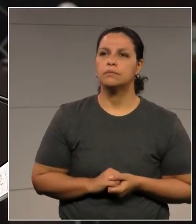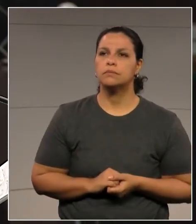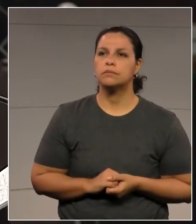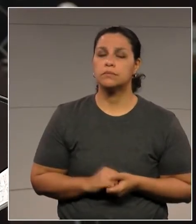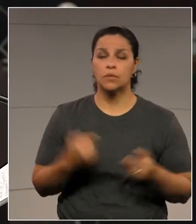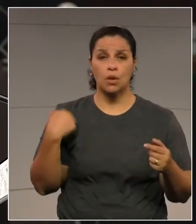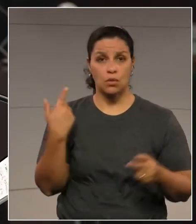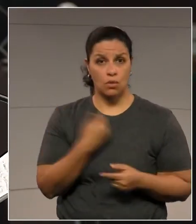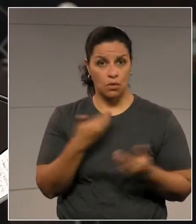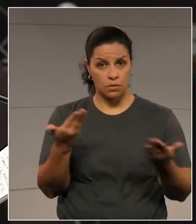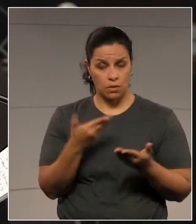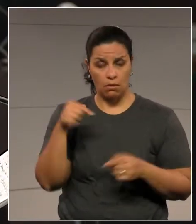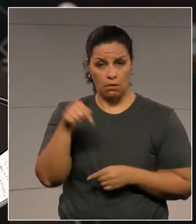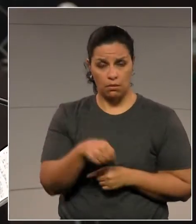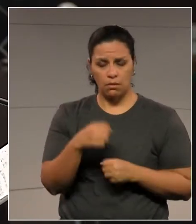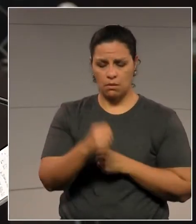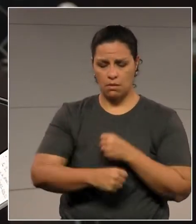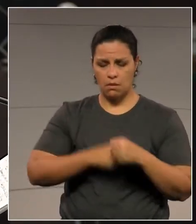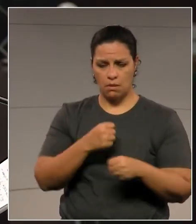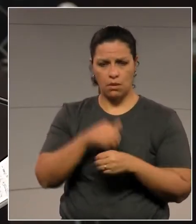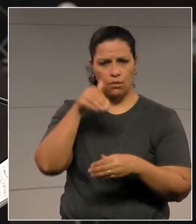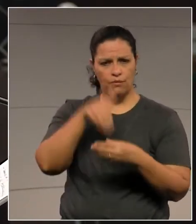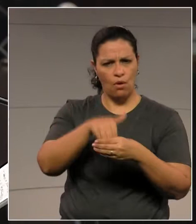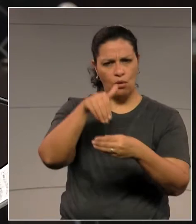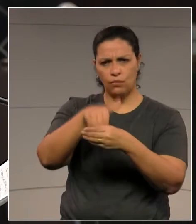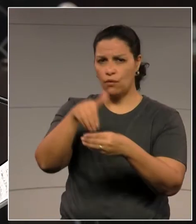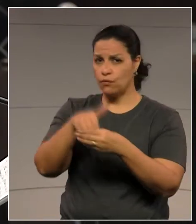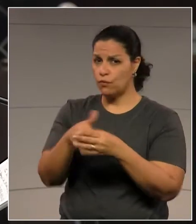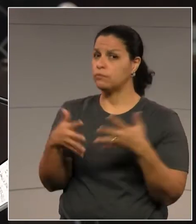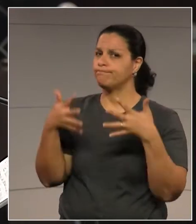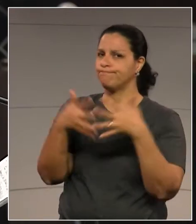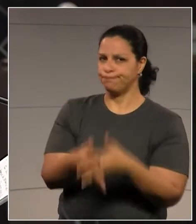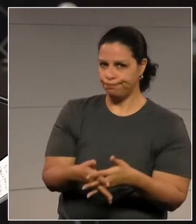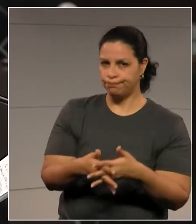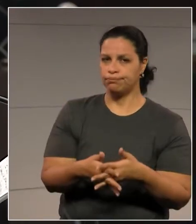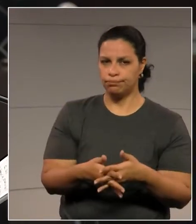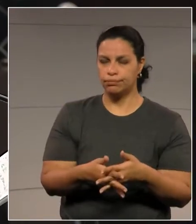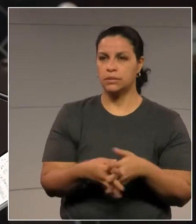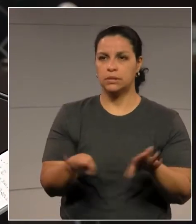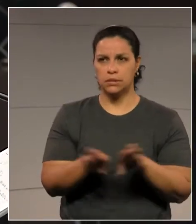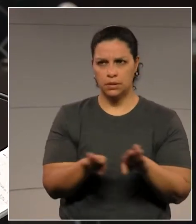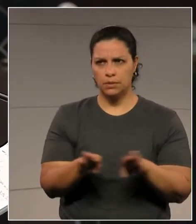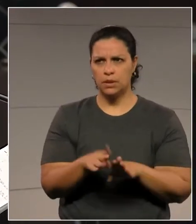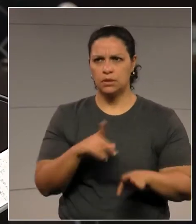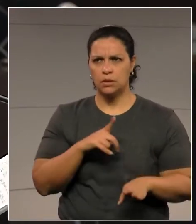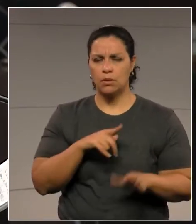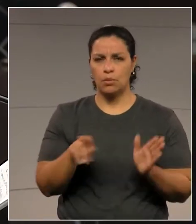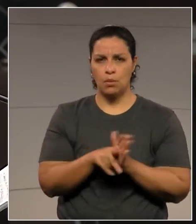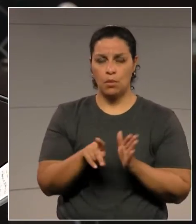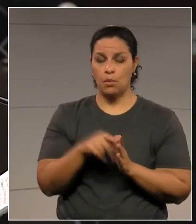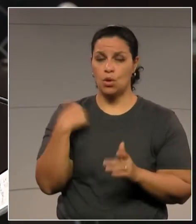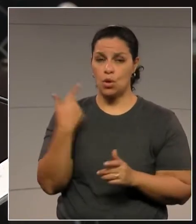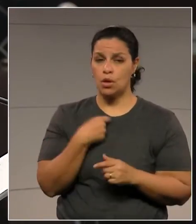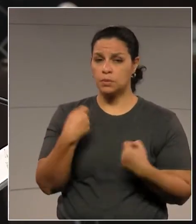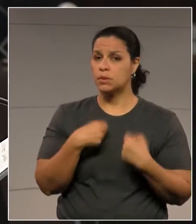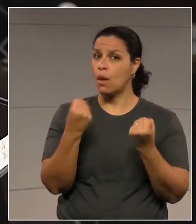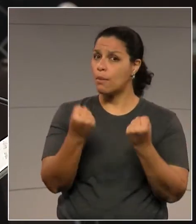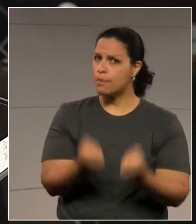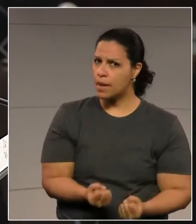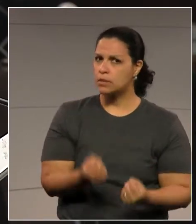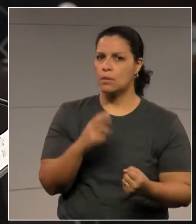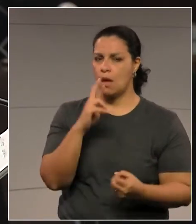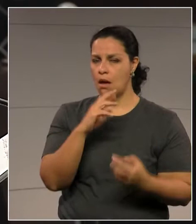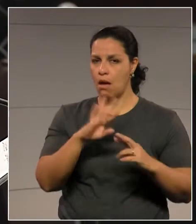Nós tivemos aqui, neste ano, votações muito complexas que caíram no nosso colo aqui pesadas,